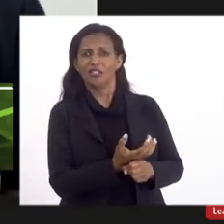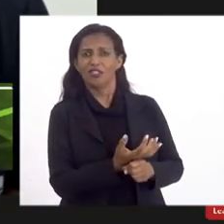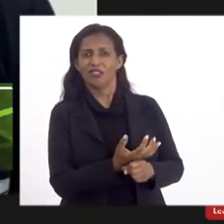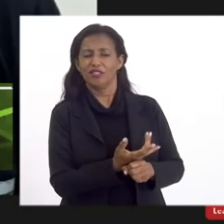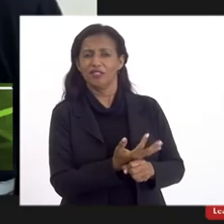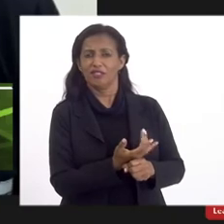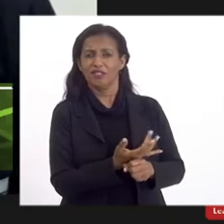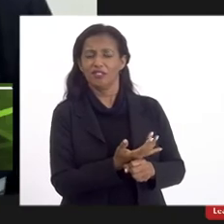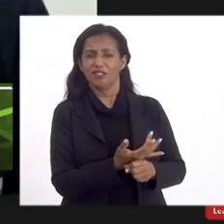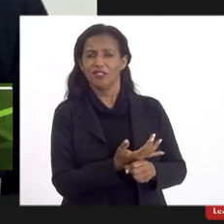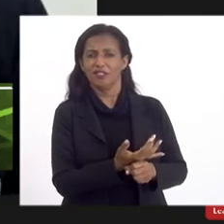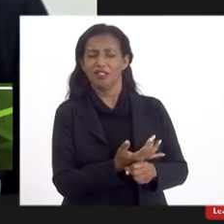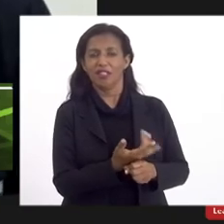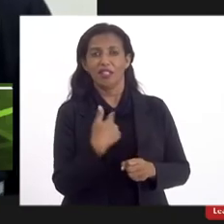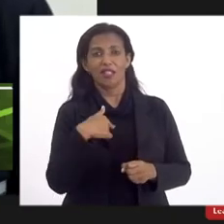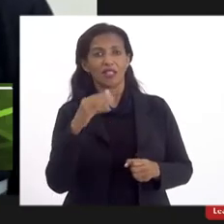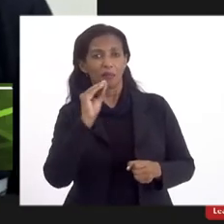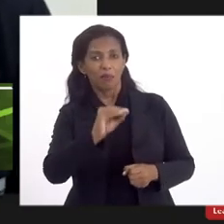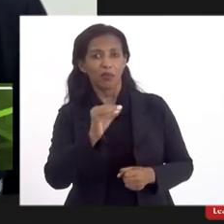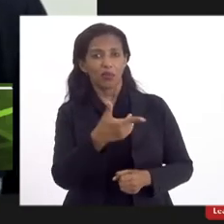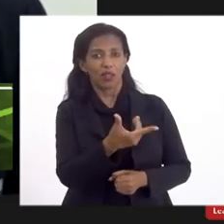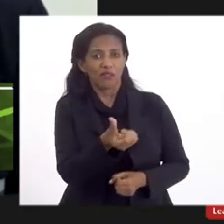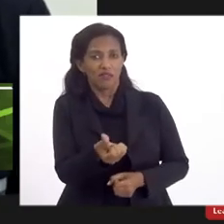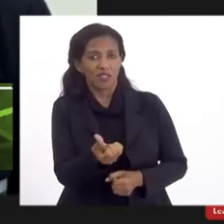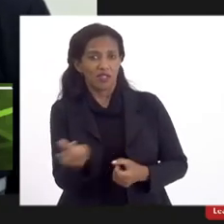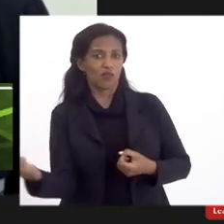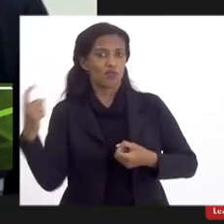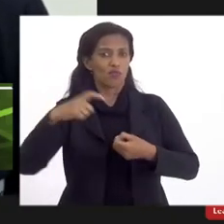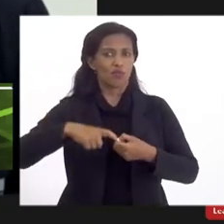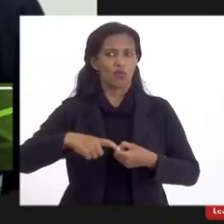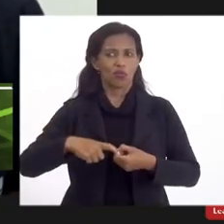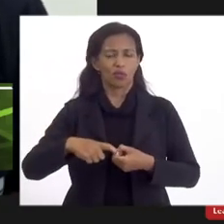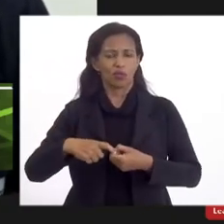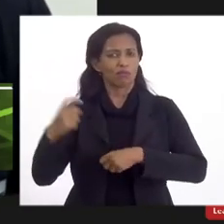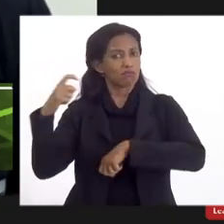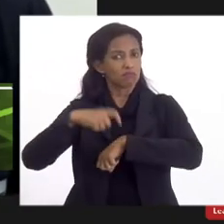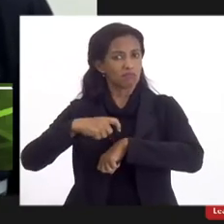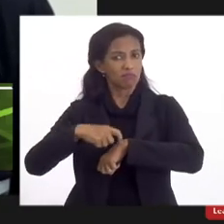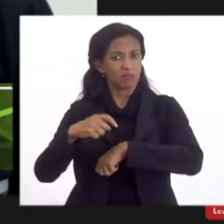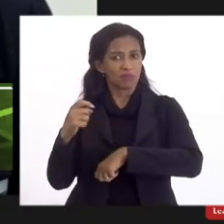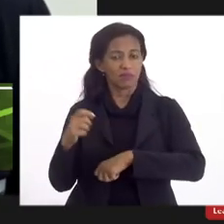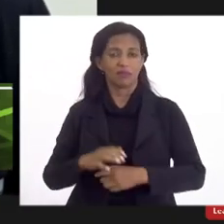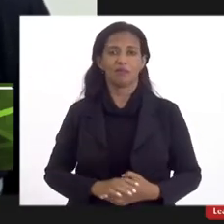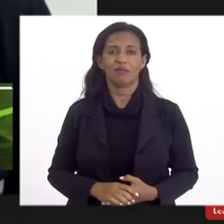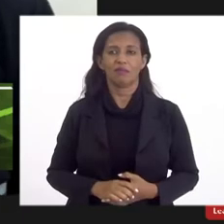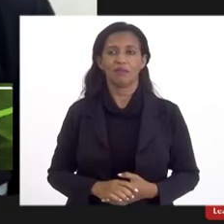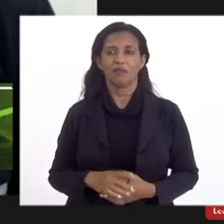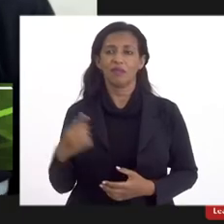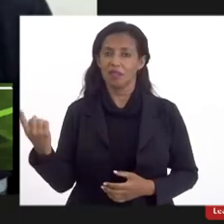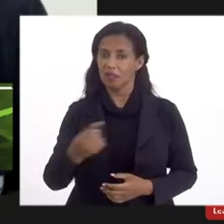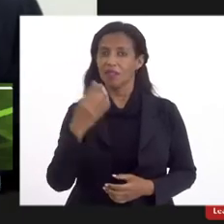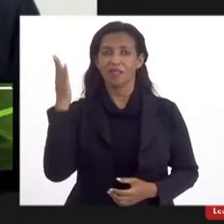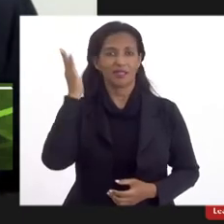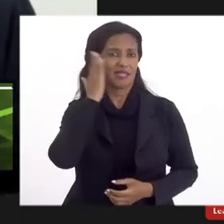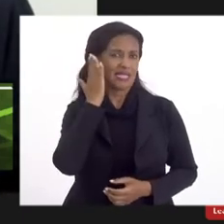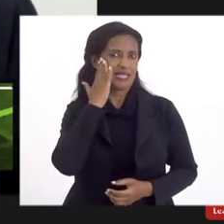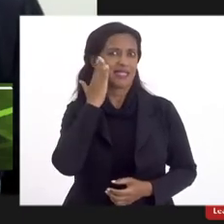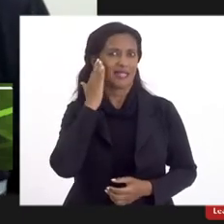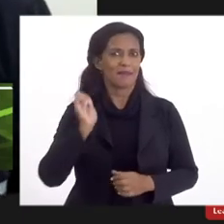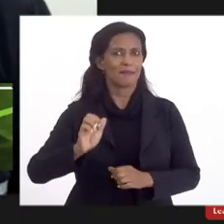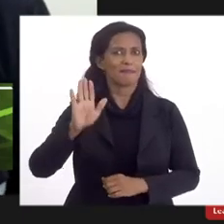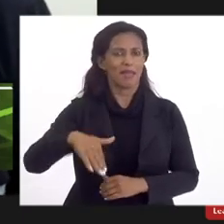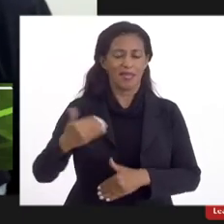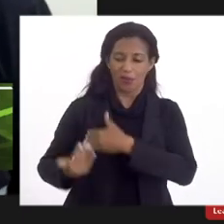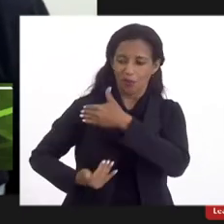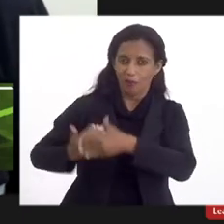também colocando na 26 lá o retorno imediato que a gente sabe muito bem que